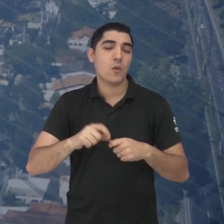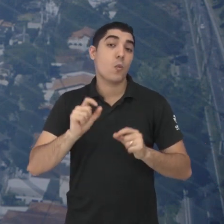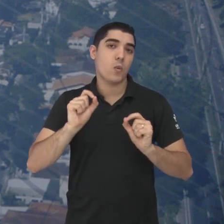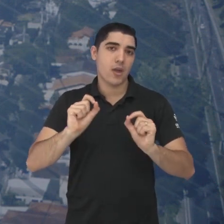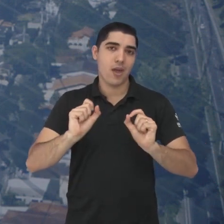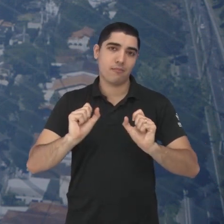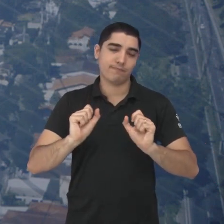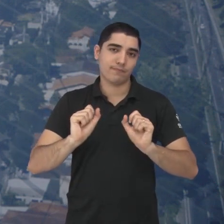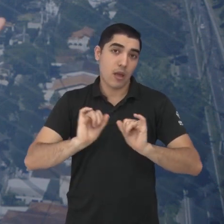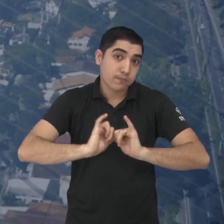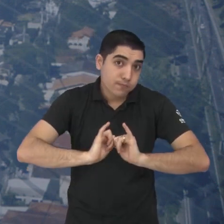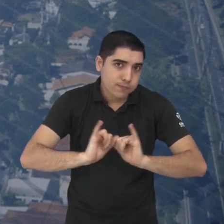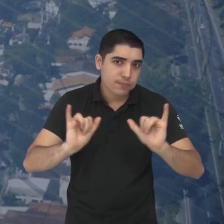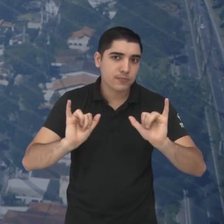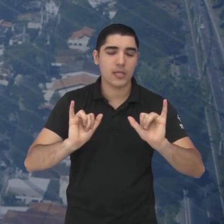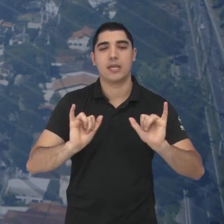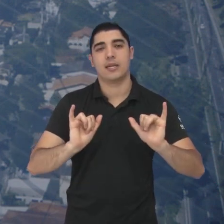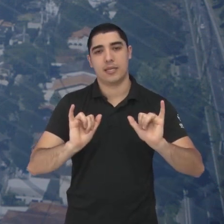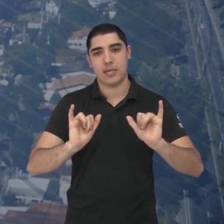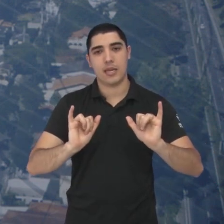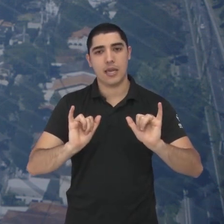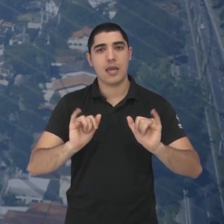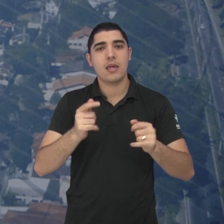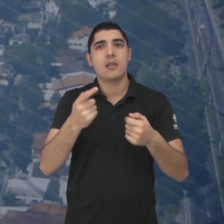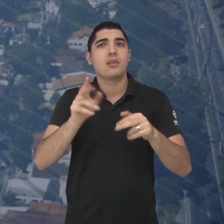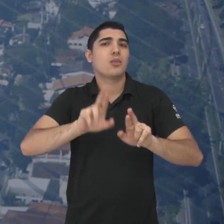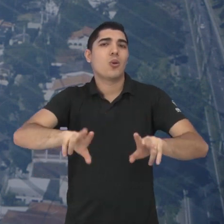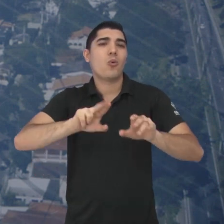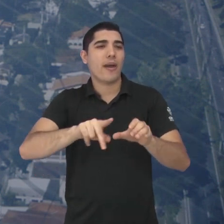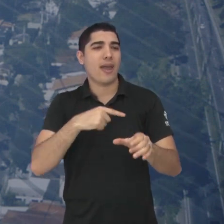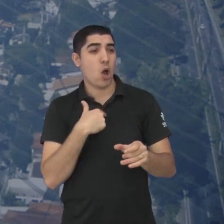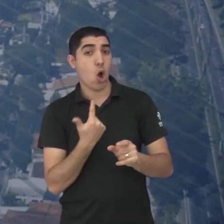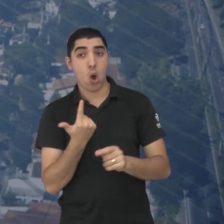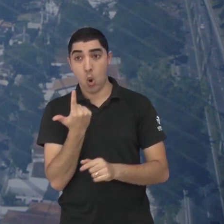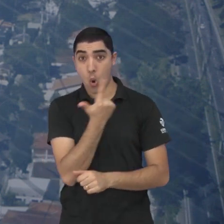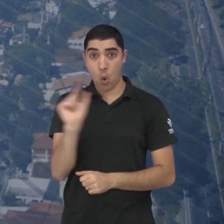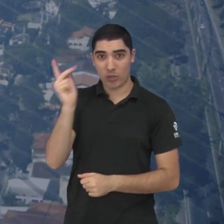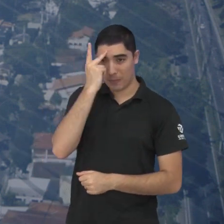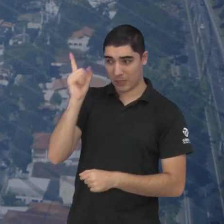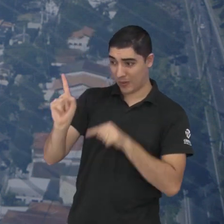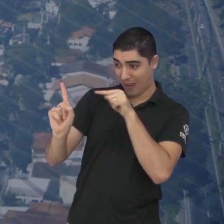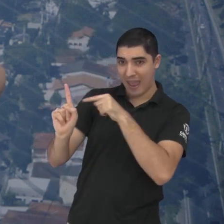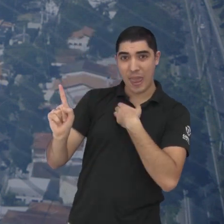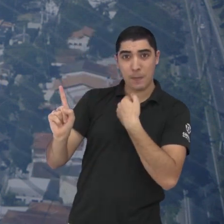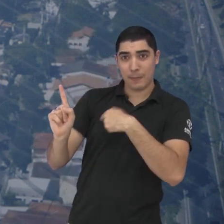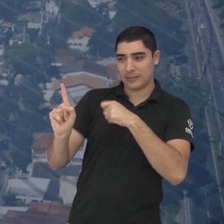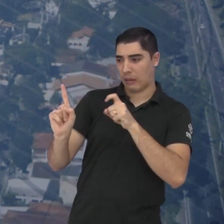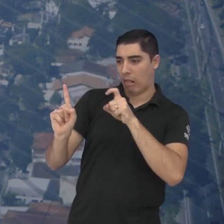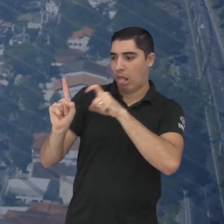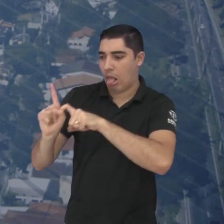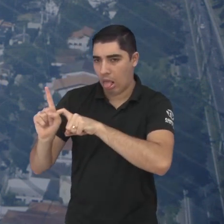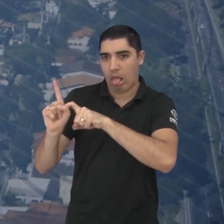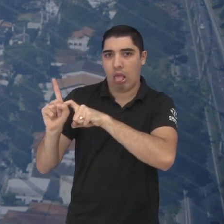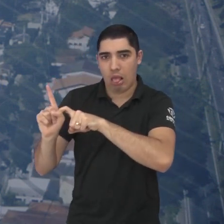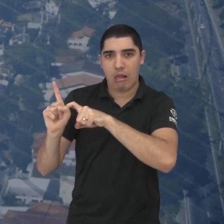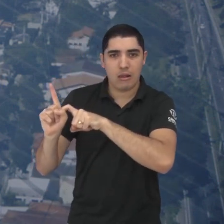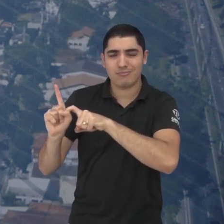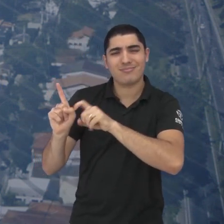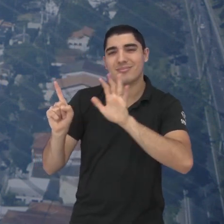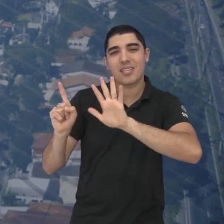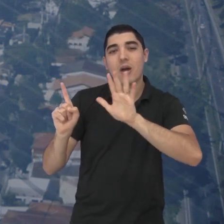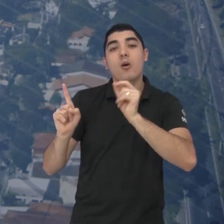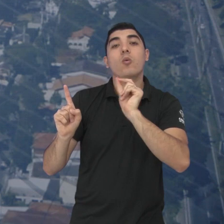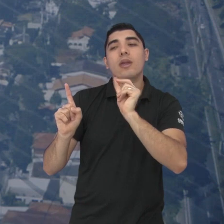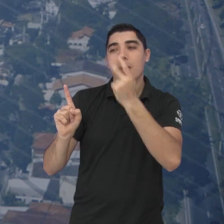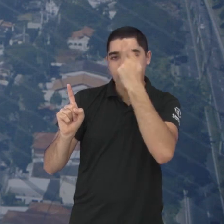é uma coisa, e não é dependência, né, Marina? Você como psicóloga não é uma dependência. É mesmo um parceiro,